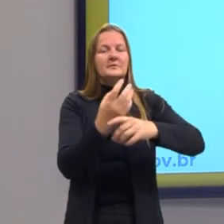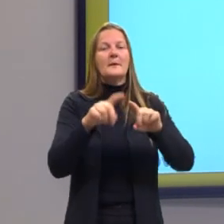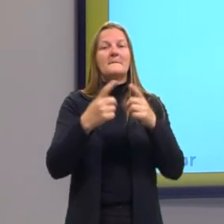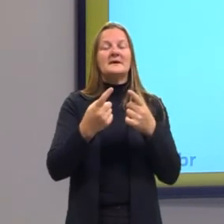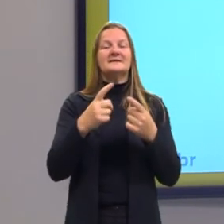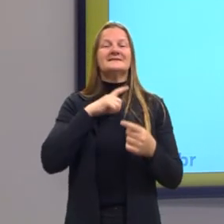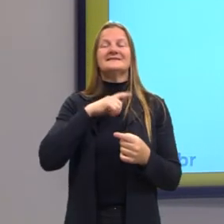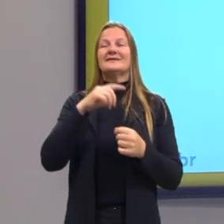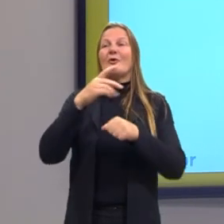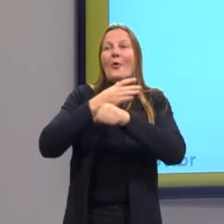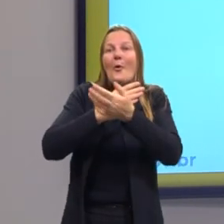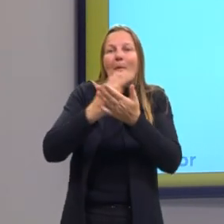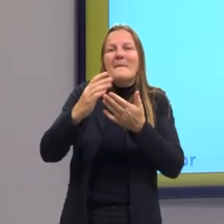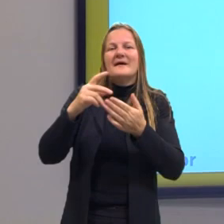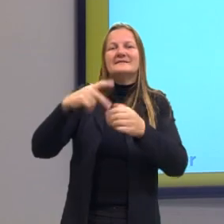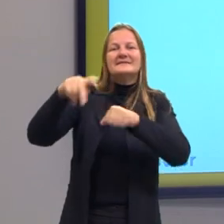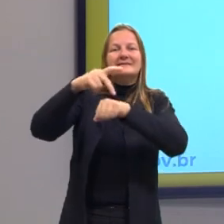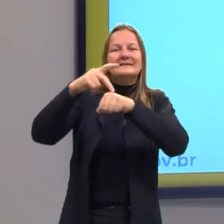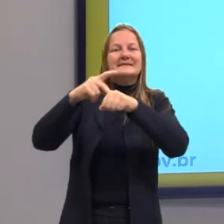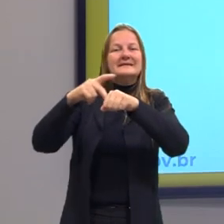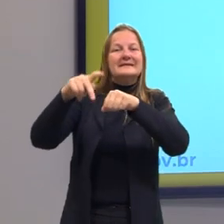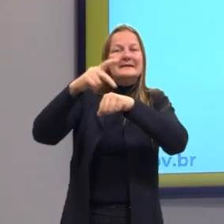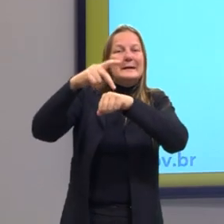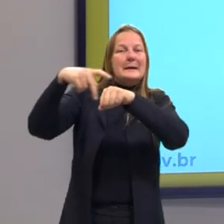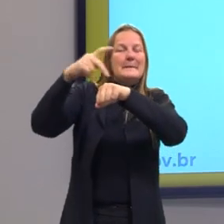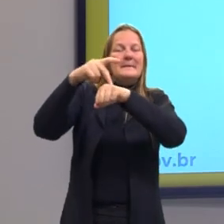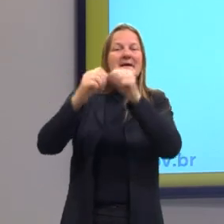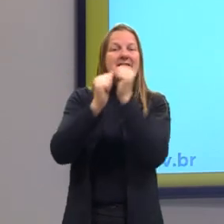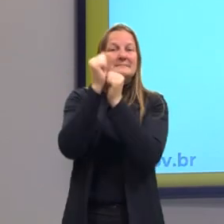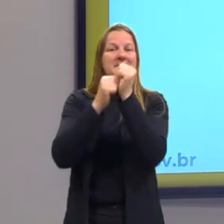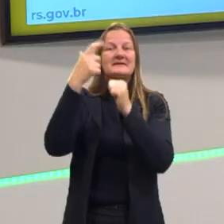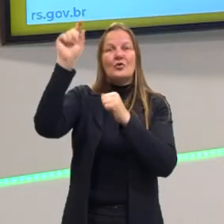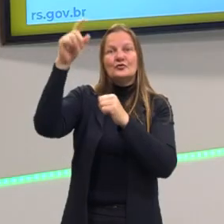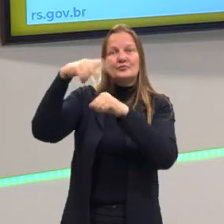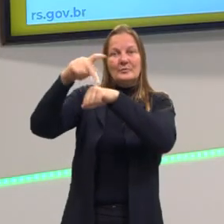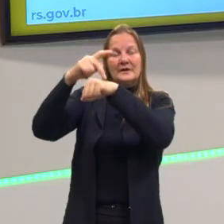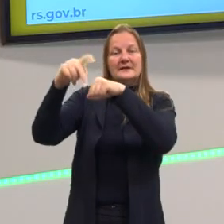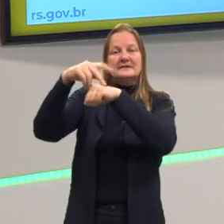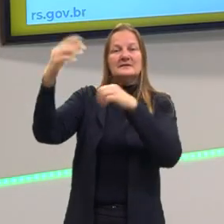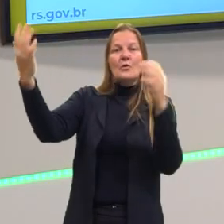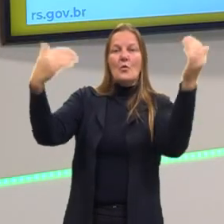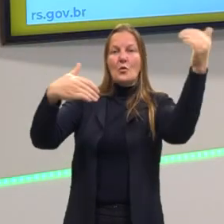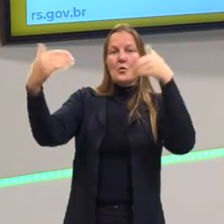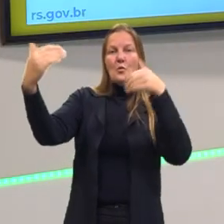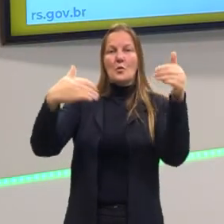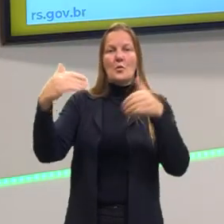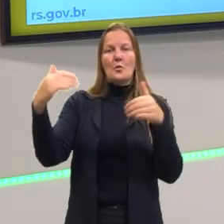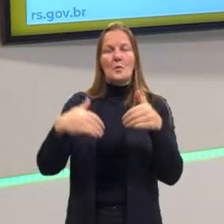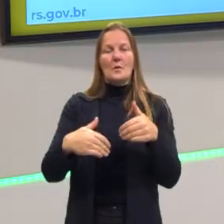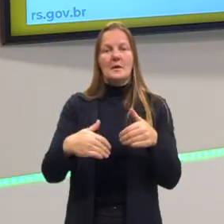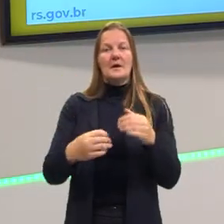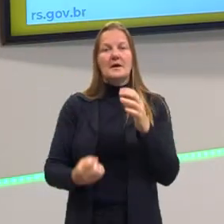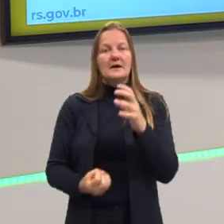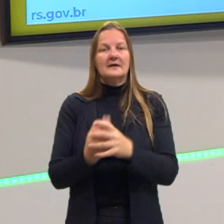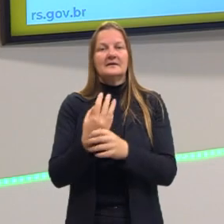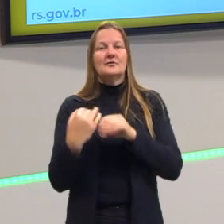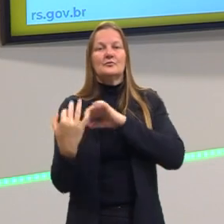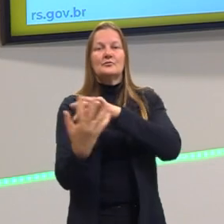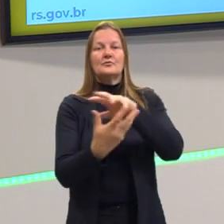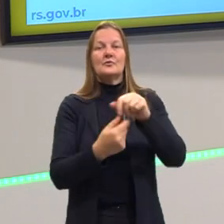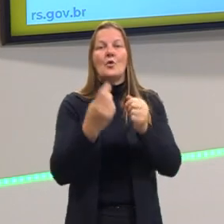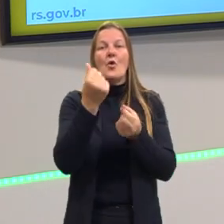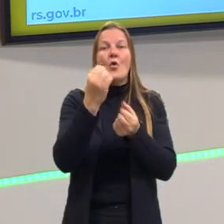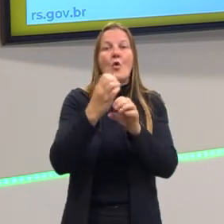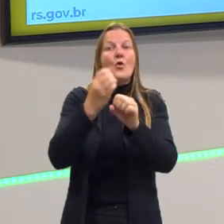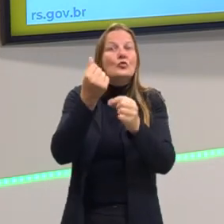multinacionais, que são empresas que vêm aqui, elas geram empregos, sem dúvida, geram empregos, mas o lucro das